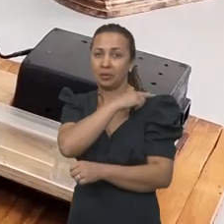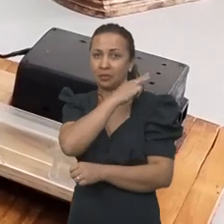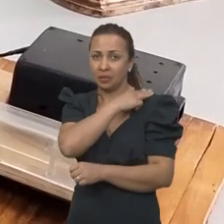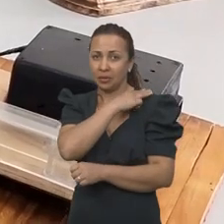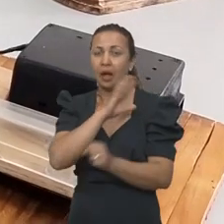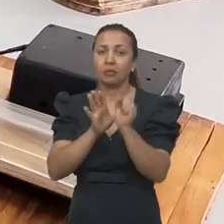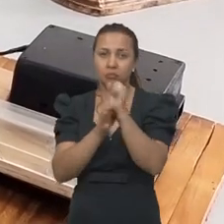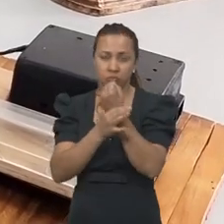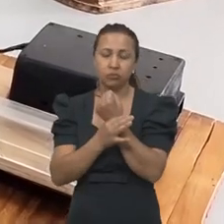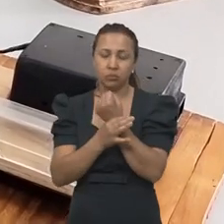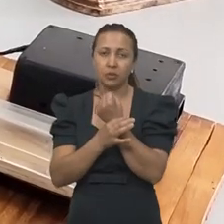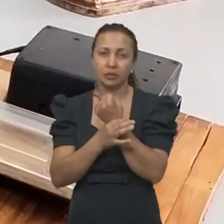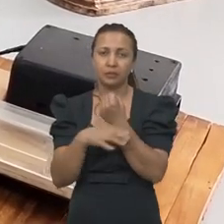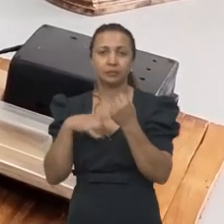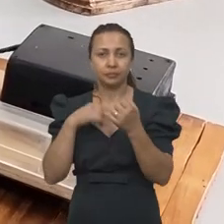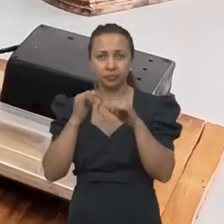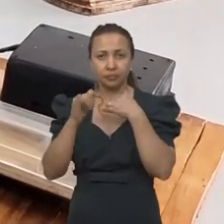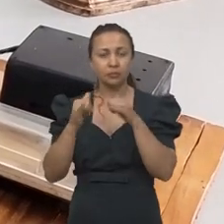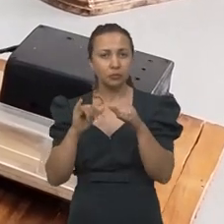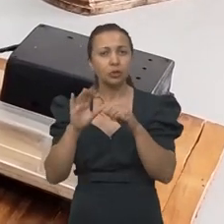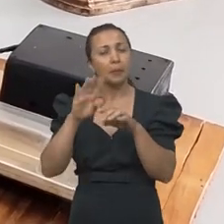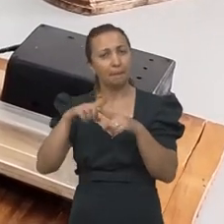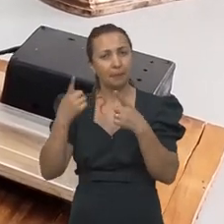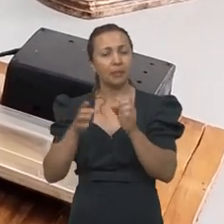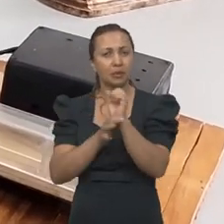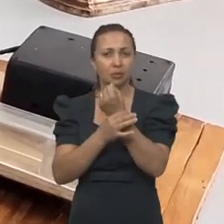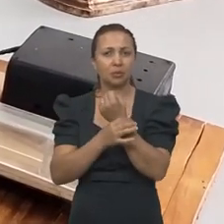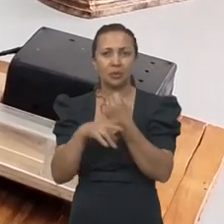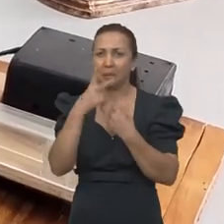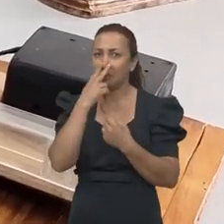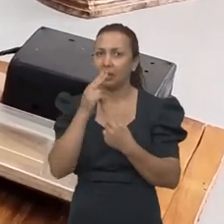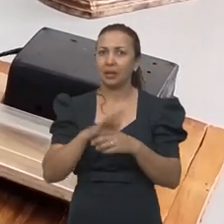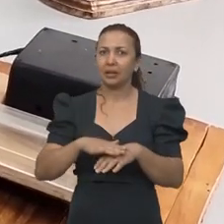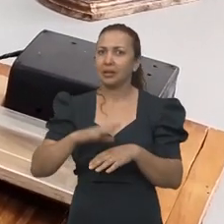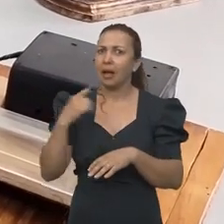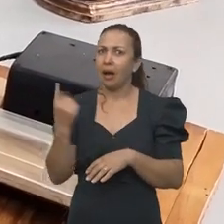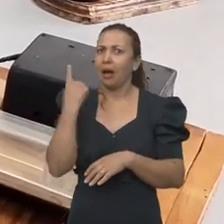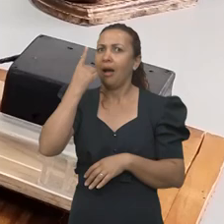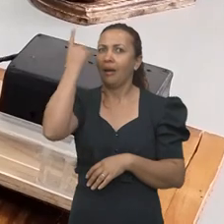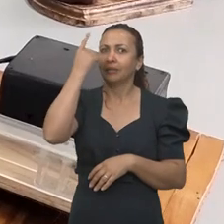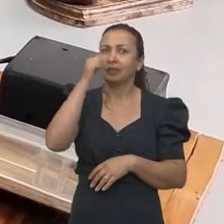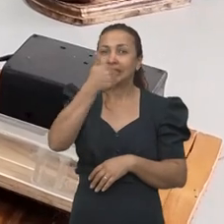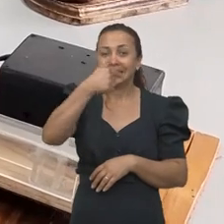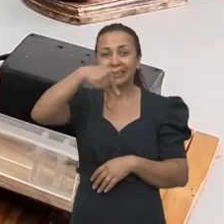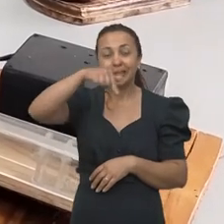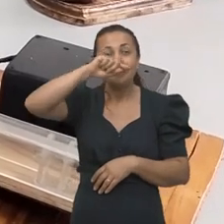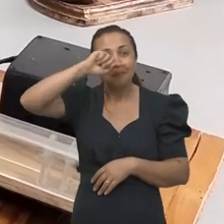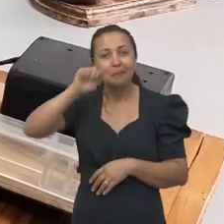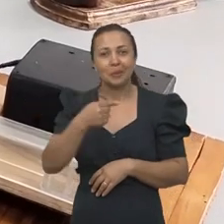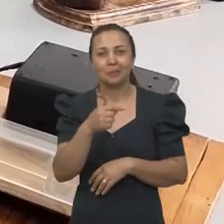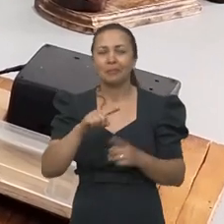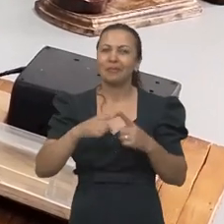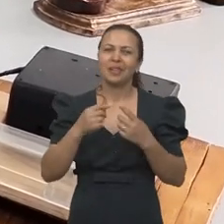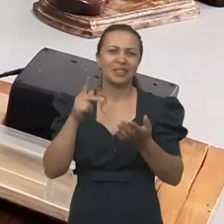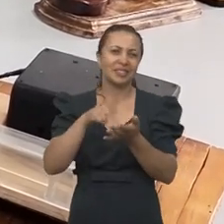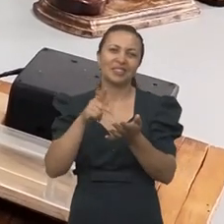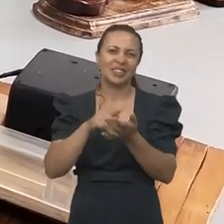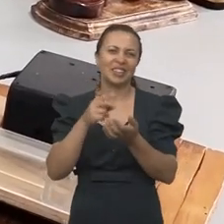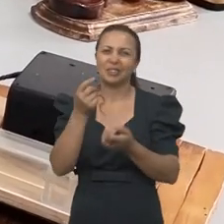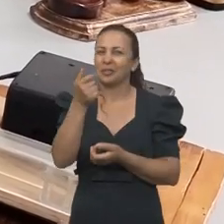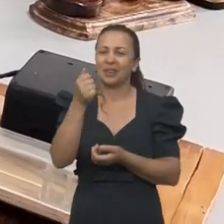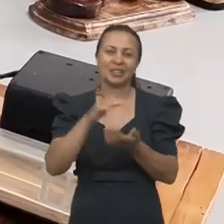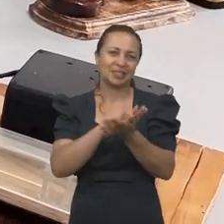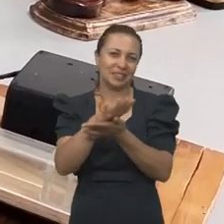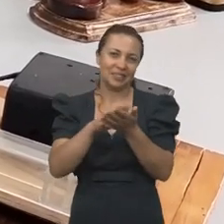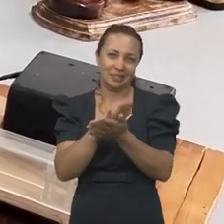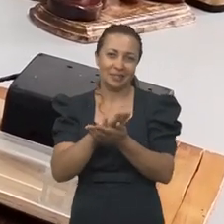bobina segura, ou seja, a tem uma tensão aqui que parece ser alta, 17 mil volts. Mas na verdade a corrente dela